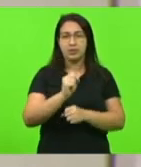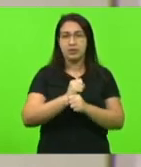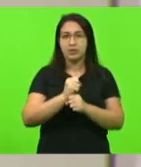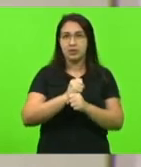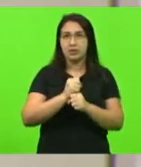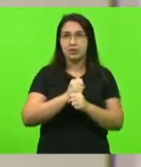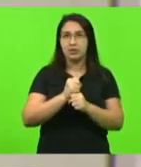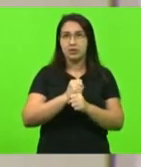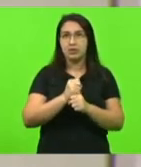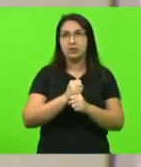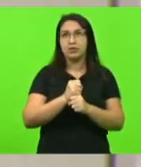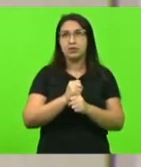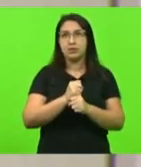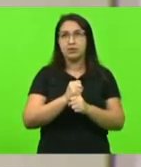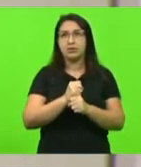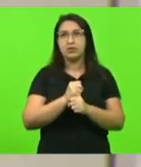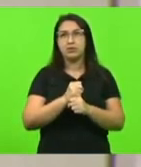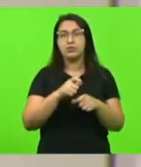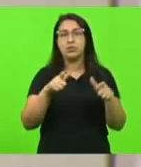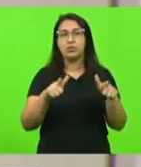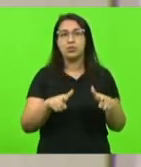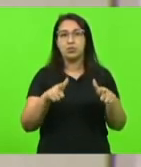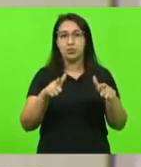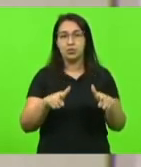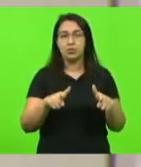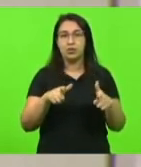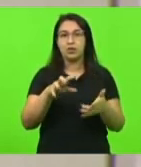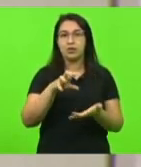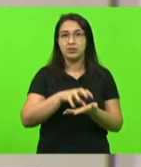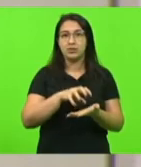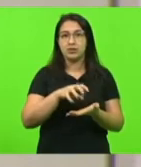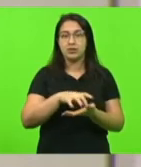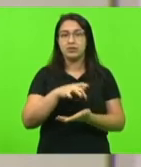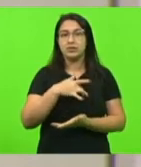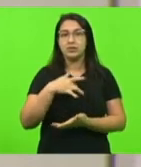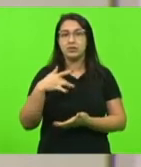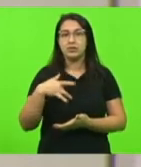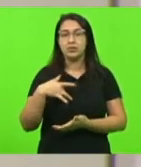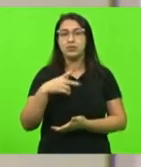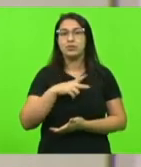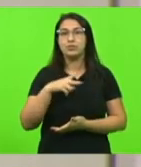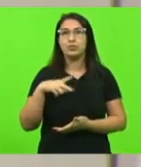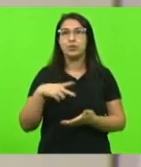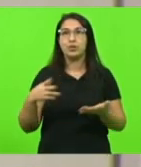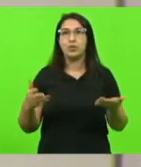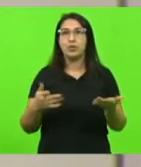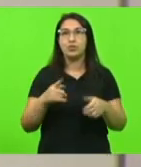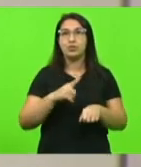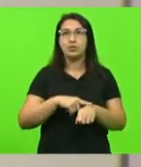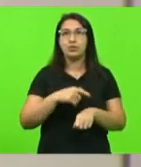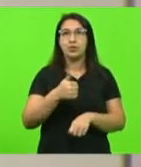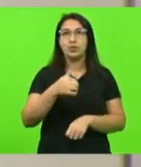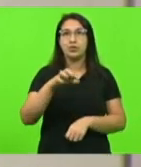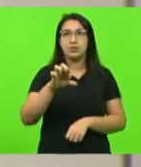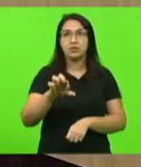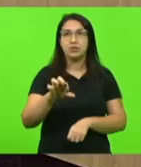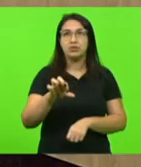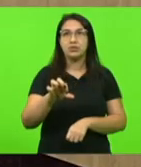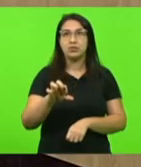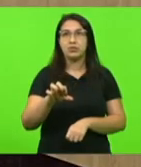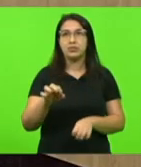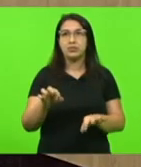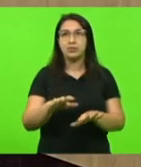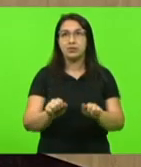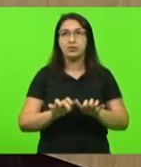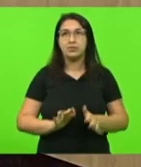laboratório central de saúde pública hoje às 19 horas está encerrada a sessão e